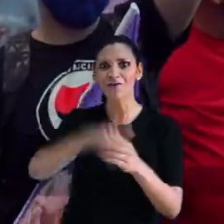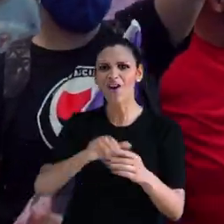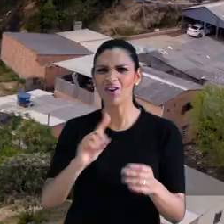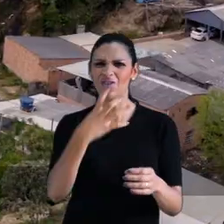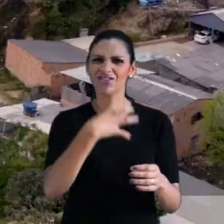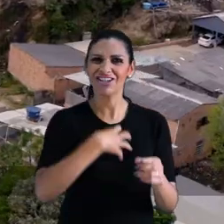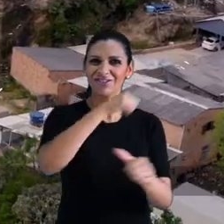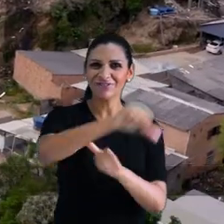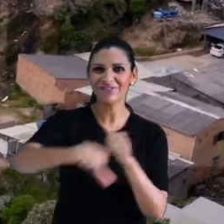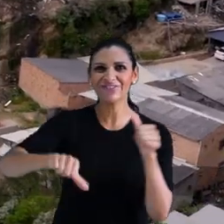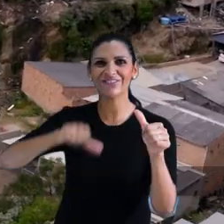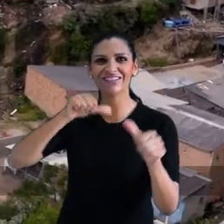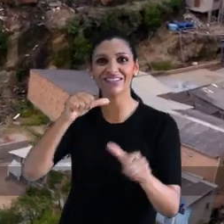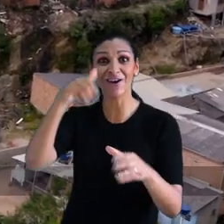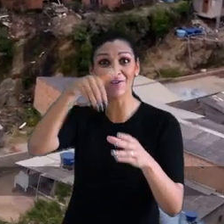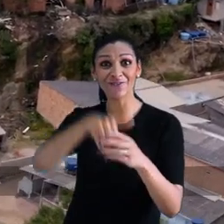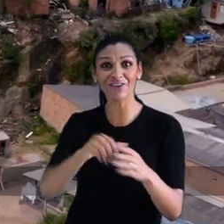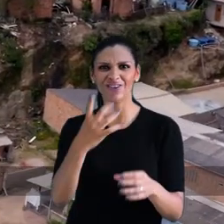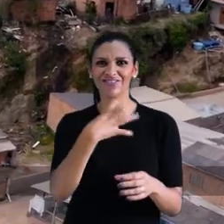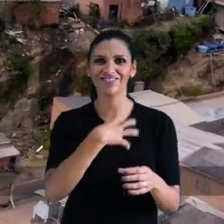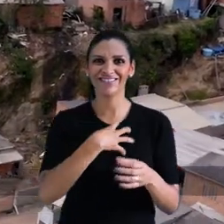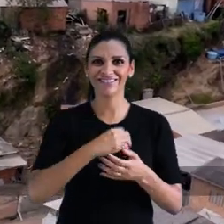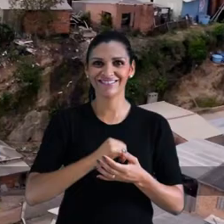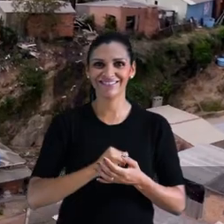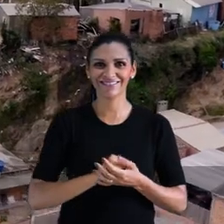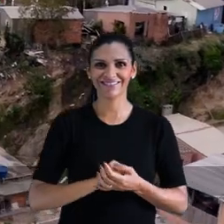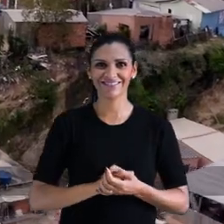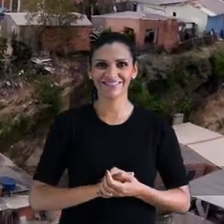arma. Põe o teu voto na mão.